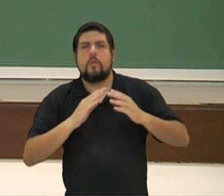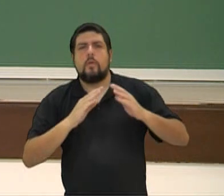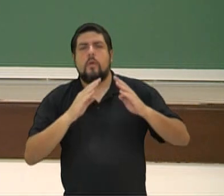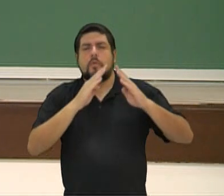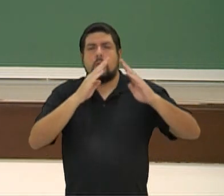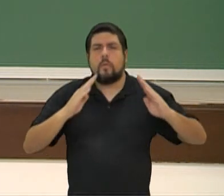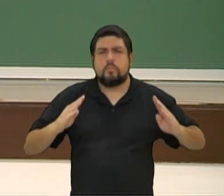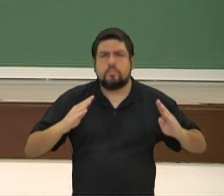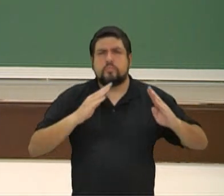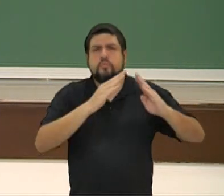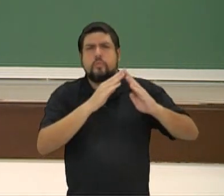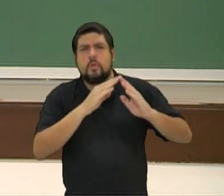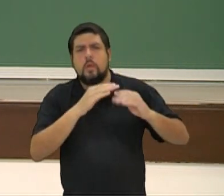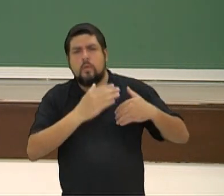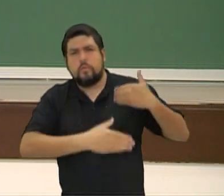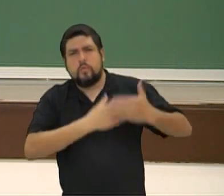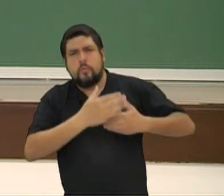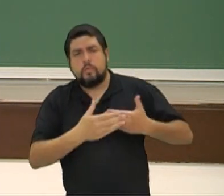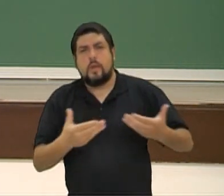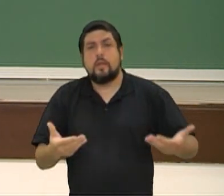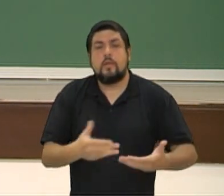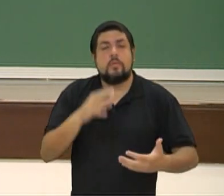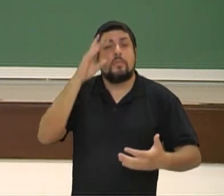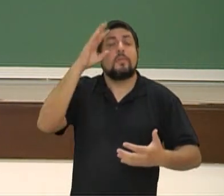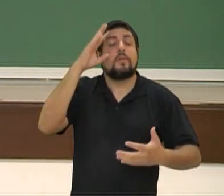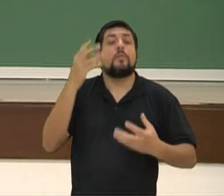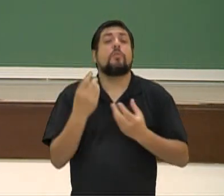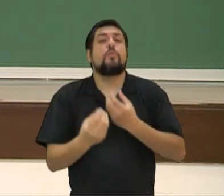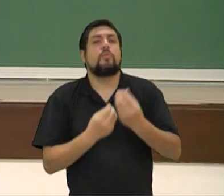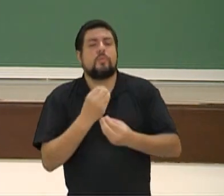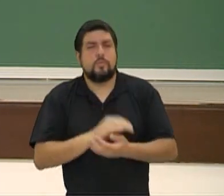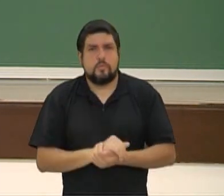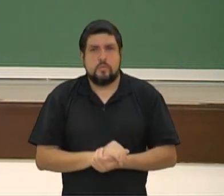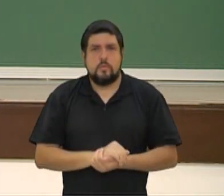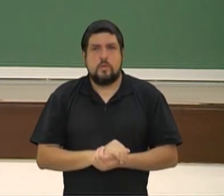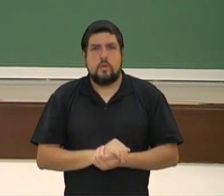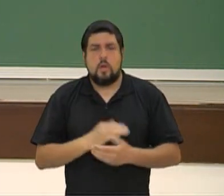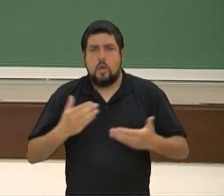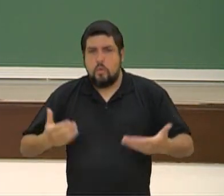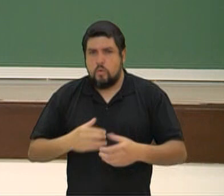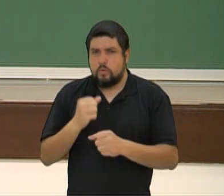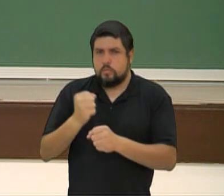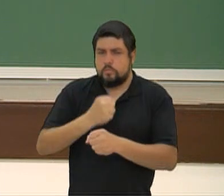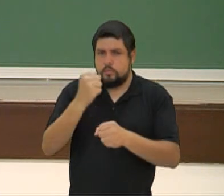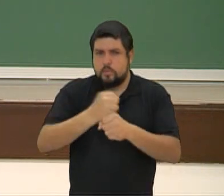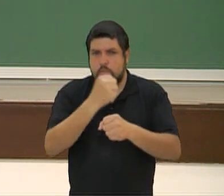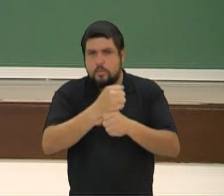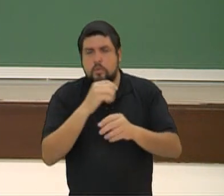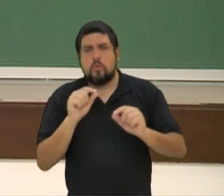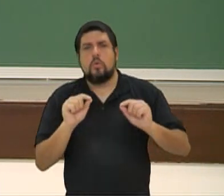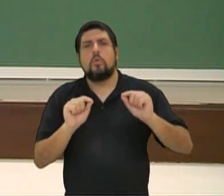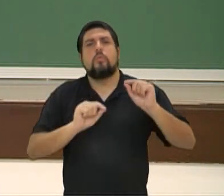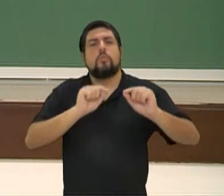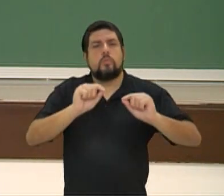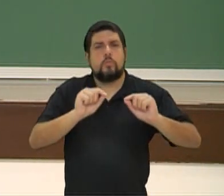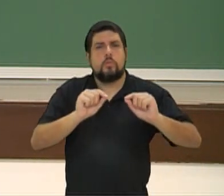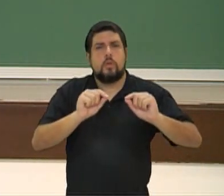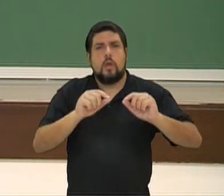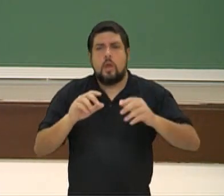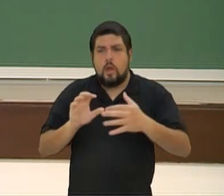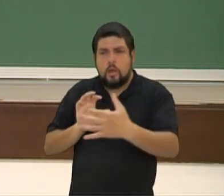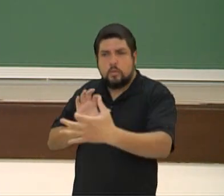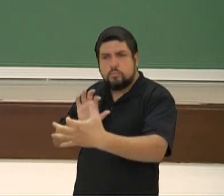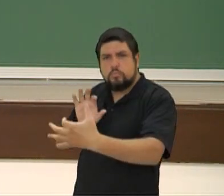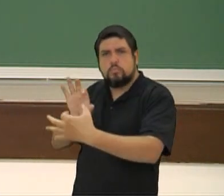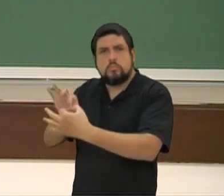Pense como seria, né? A estética de arte, em vez de ser ligada ao discóbulo, ao helenismo,